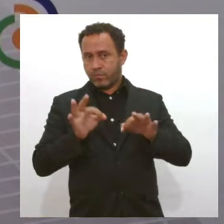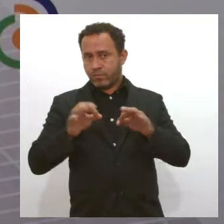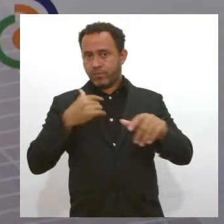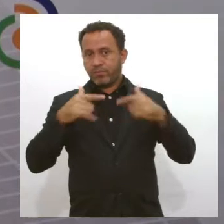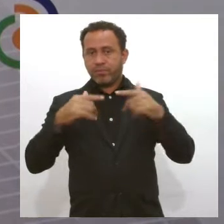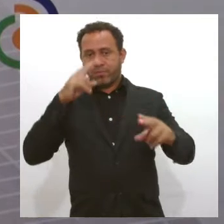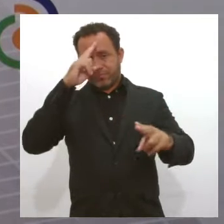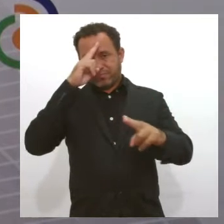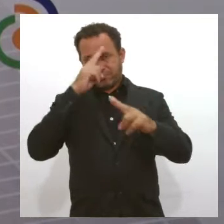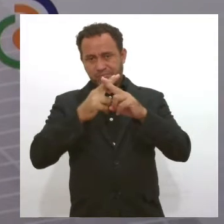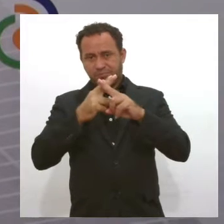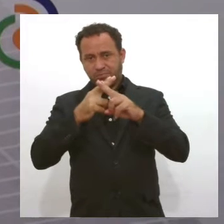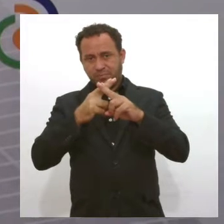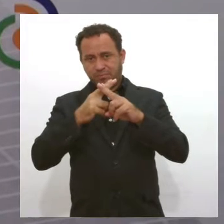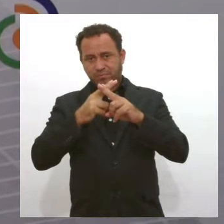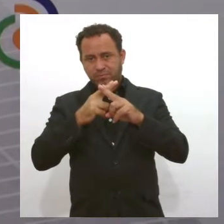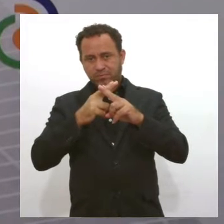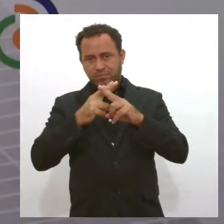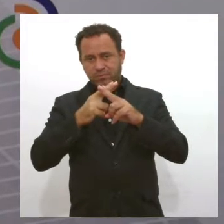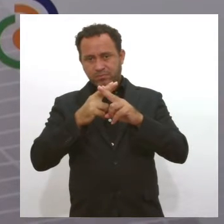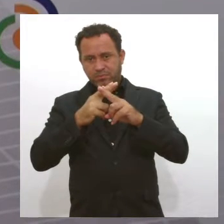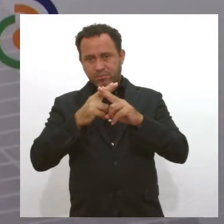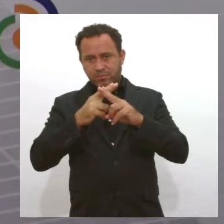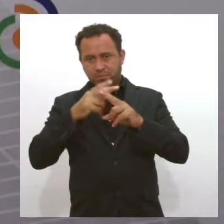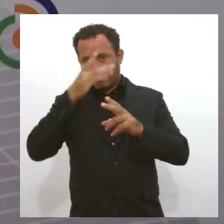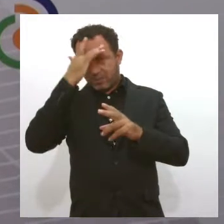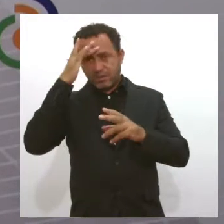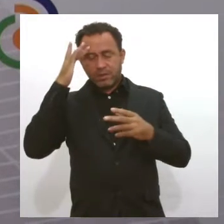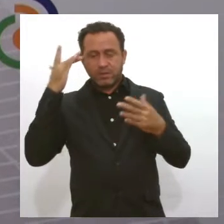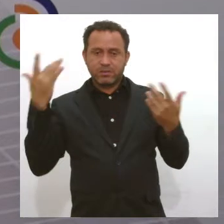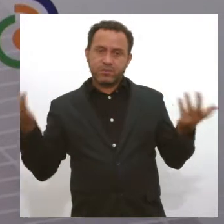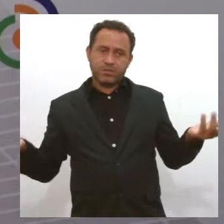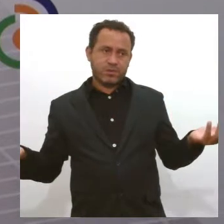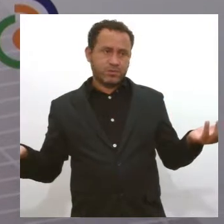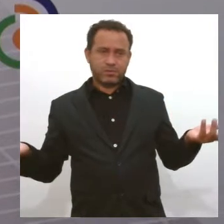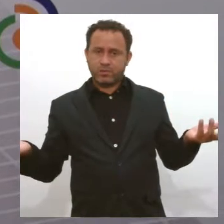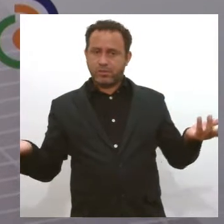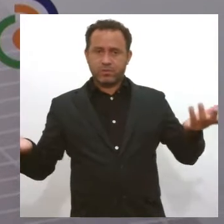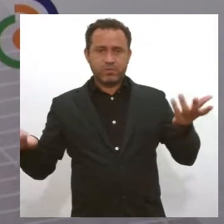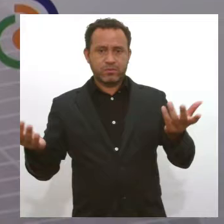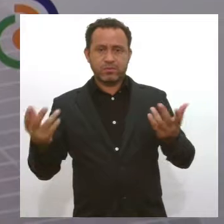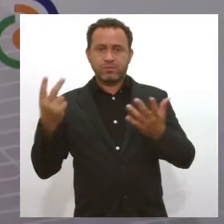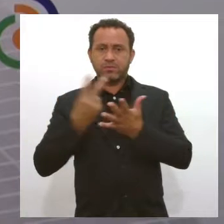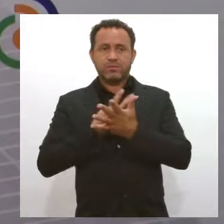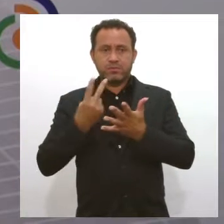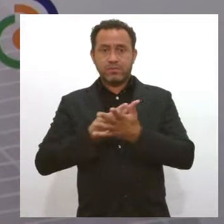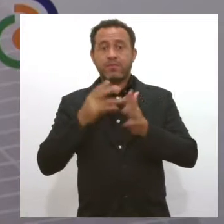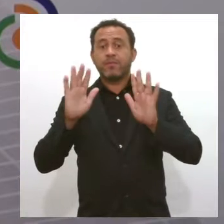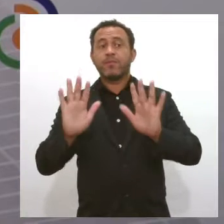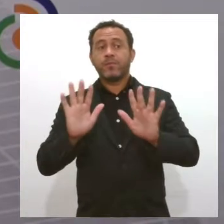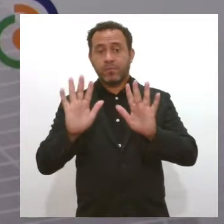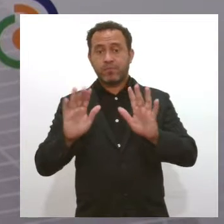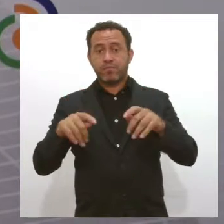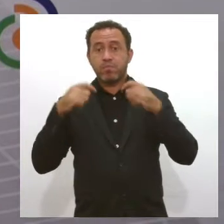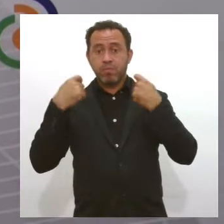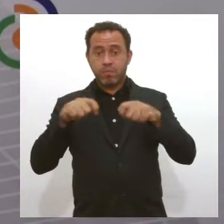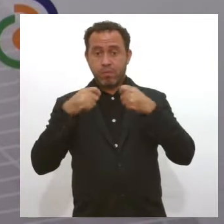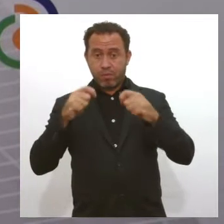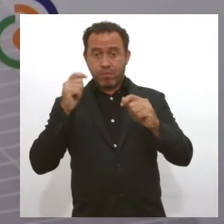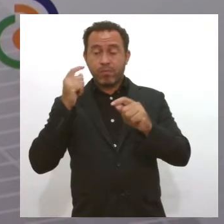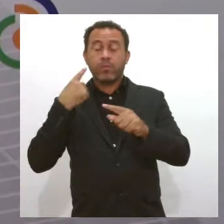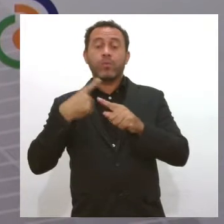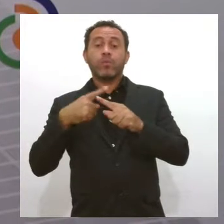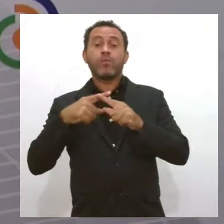traumática. Ela produz trauma, não há como negar uma ação como essa. No entanto, a gente precisa identificar as